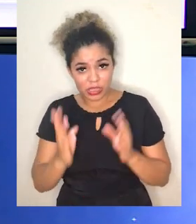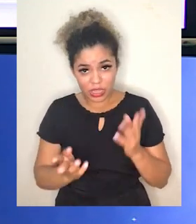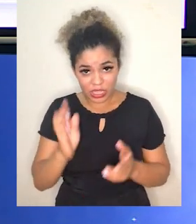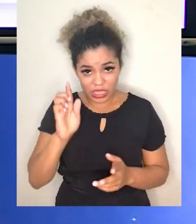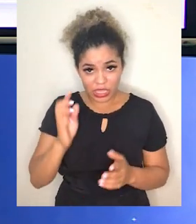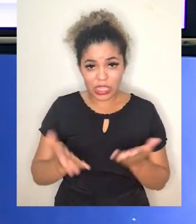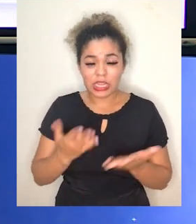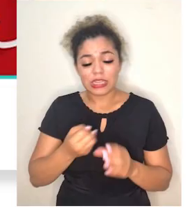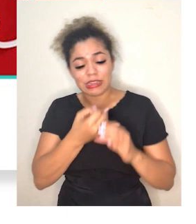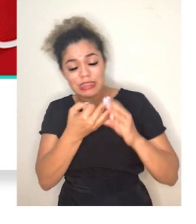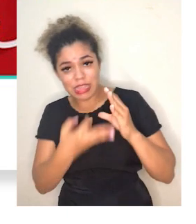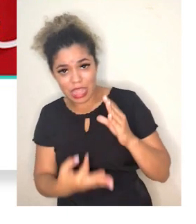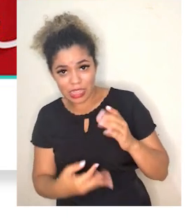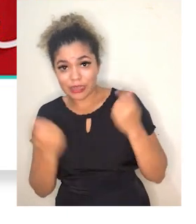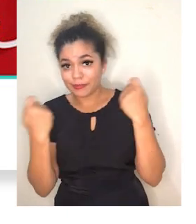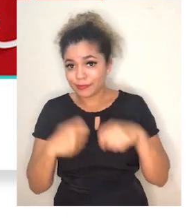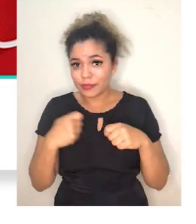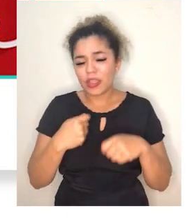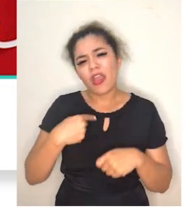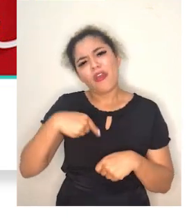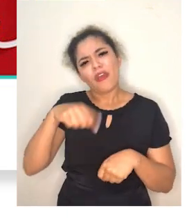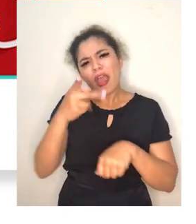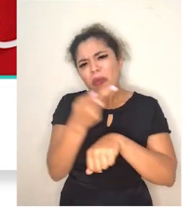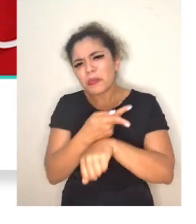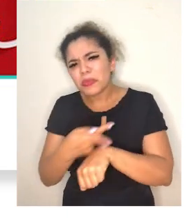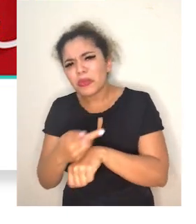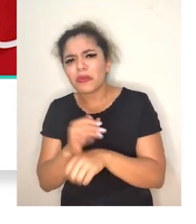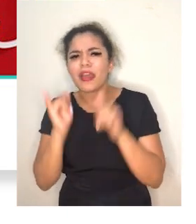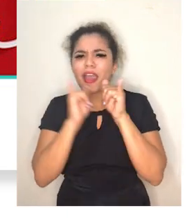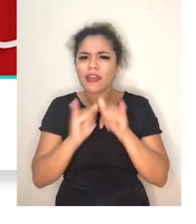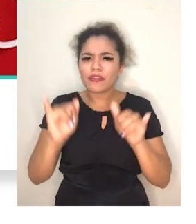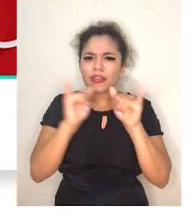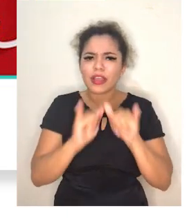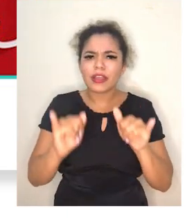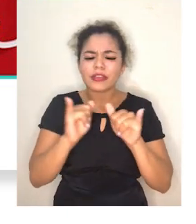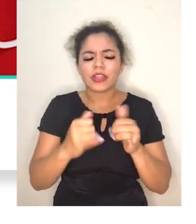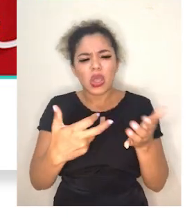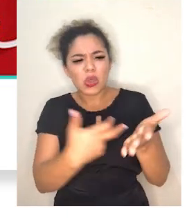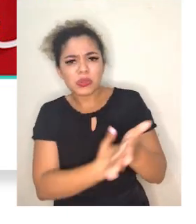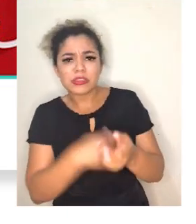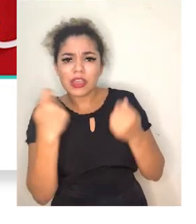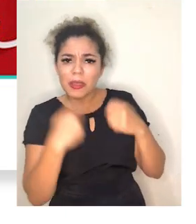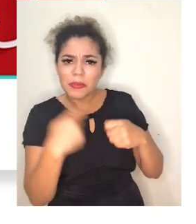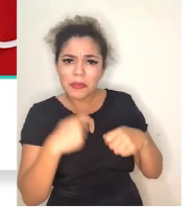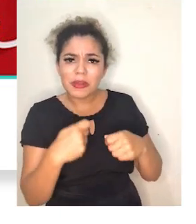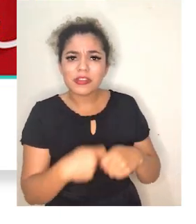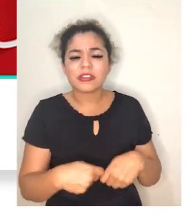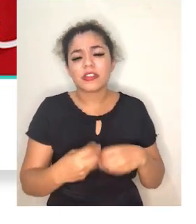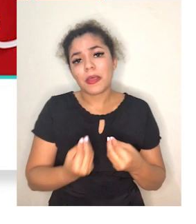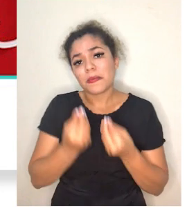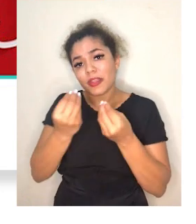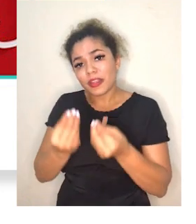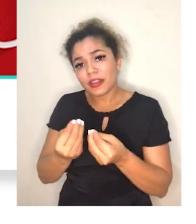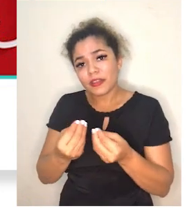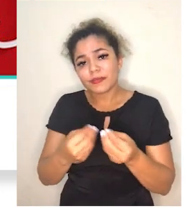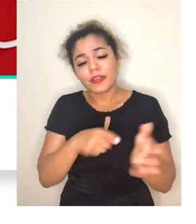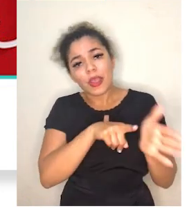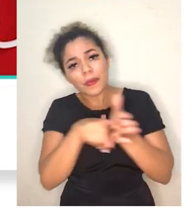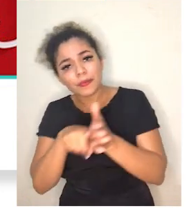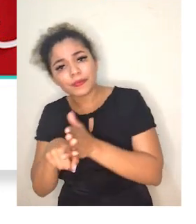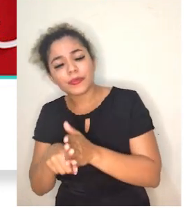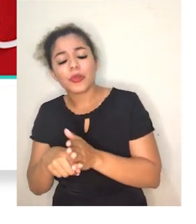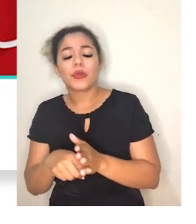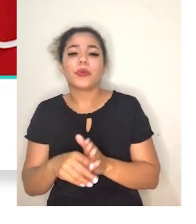atende às características, você pode procurar as informações sobre os exames que precisam ser feitos para essa doação, procure uma